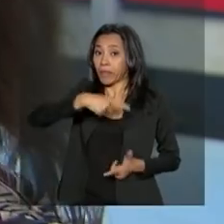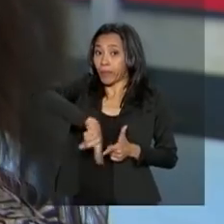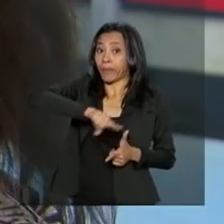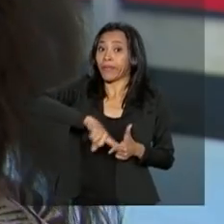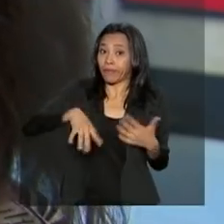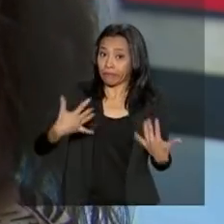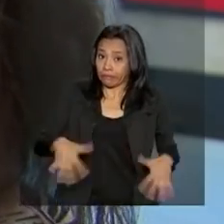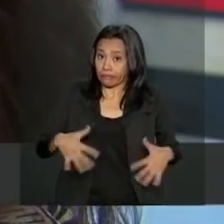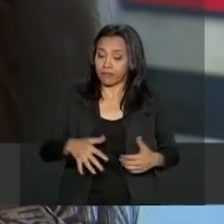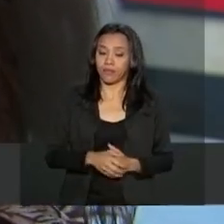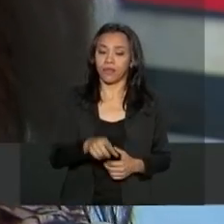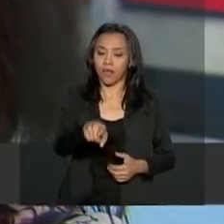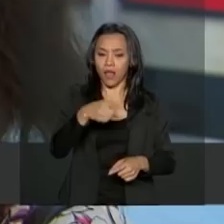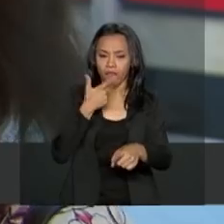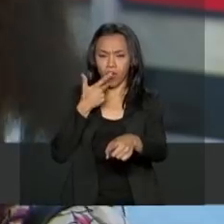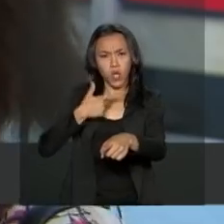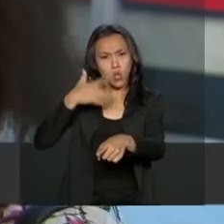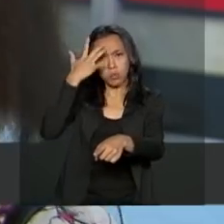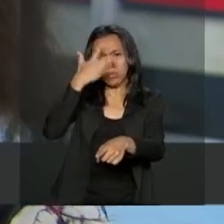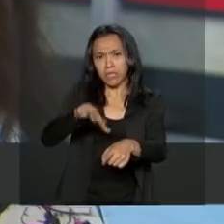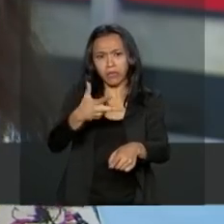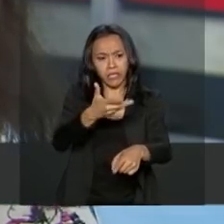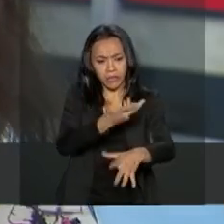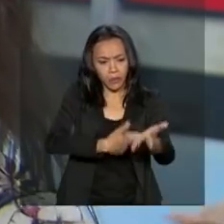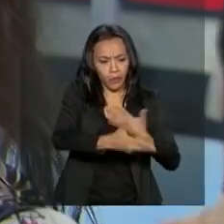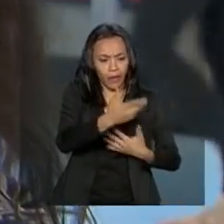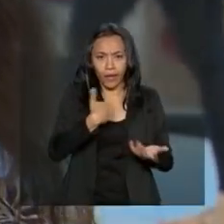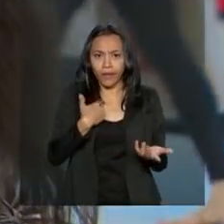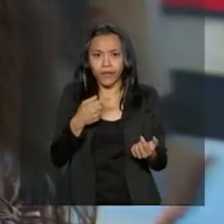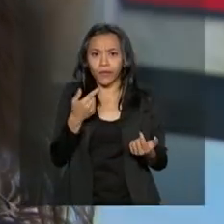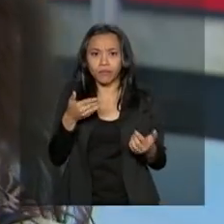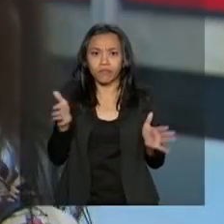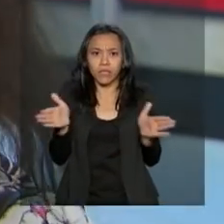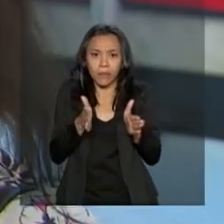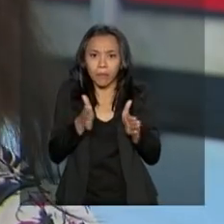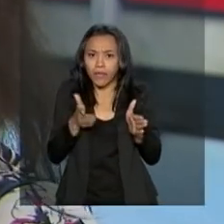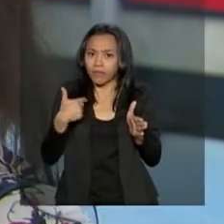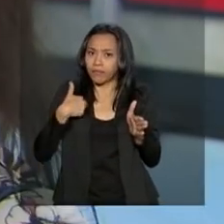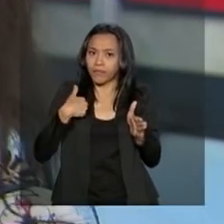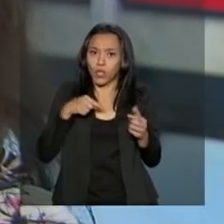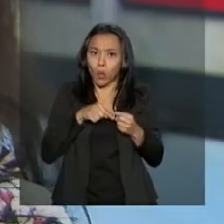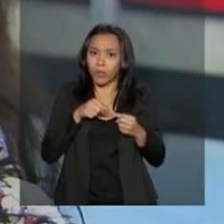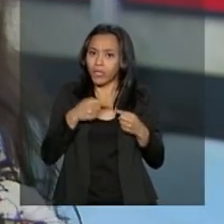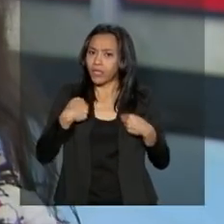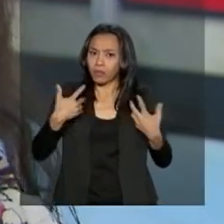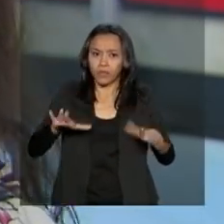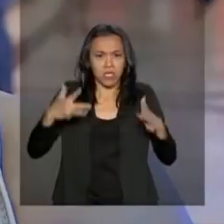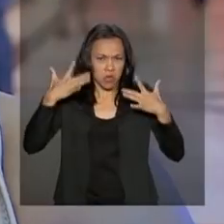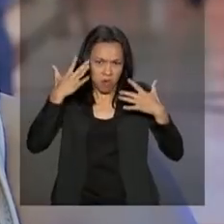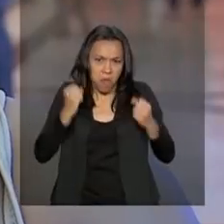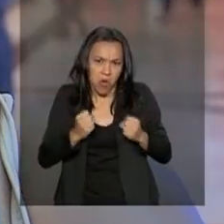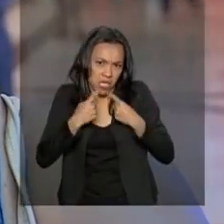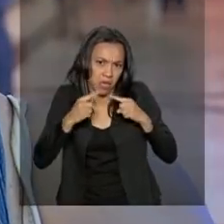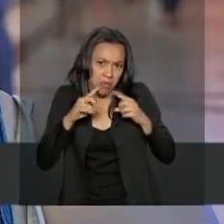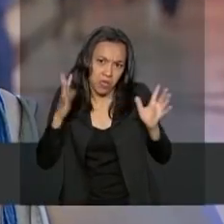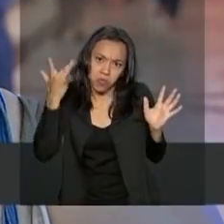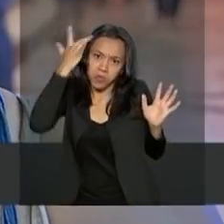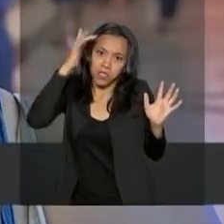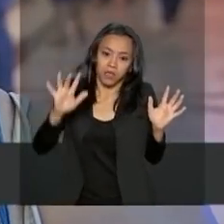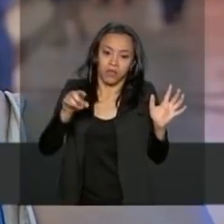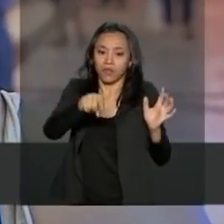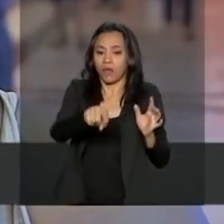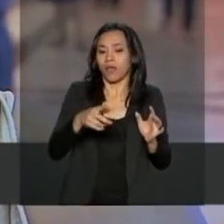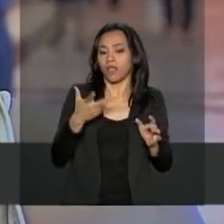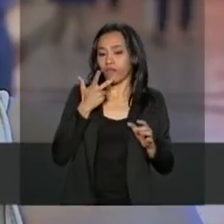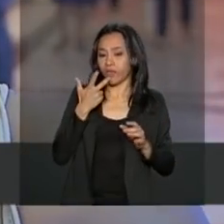Confesso que eu não sei. Eu até queria trocar uma peça e não tinha o tamanho que eu queria. Não sei se eu posso reclamar disso. Eu não sei de cor,